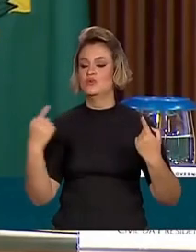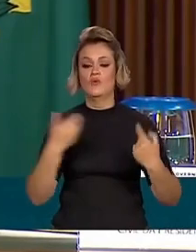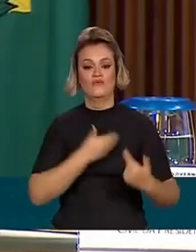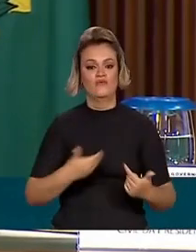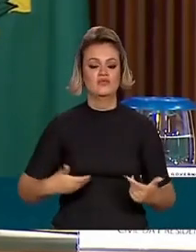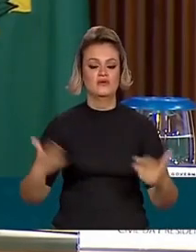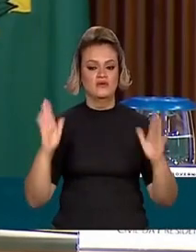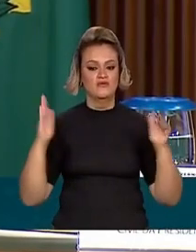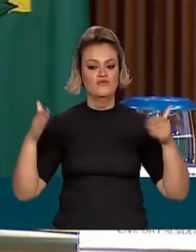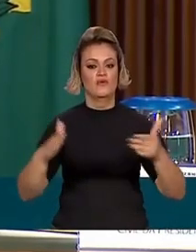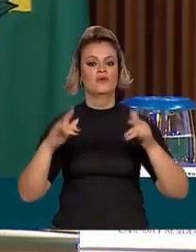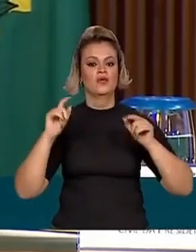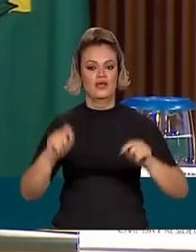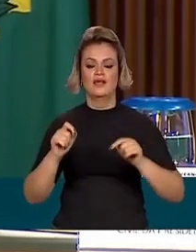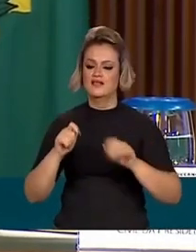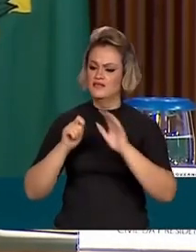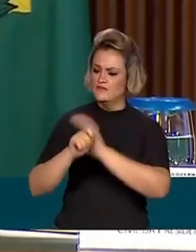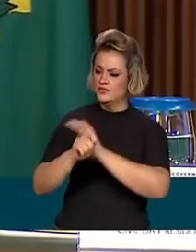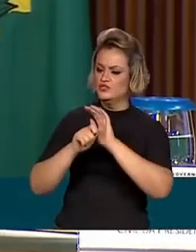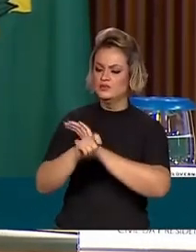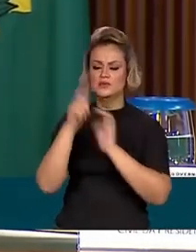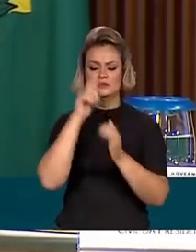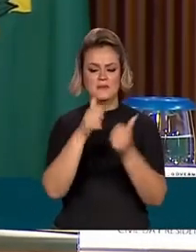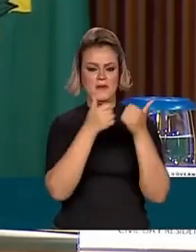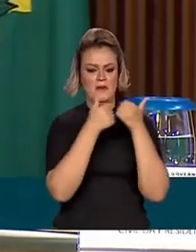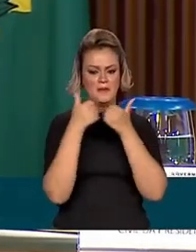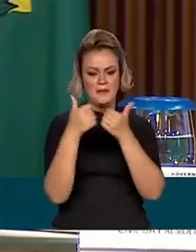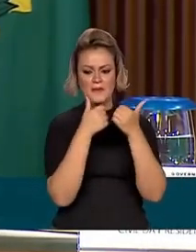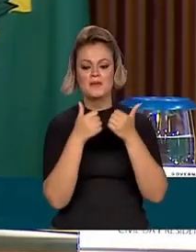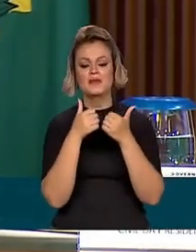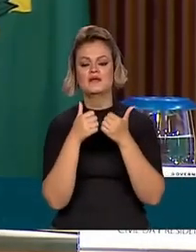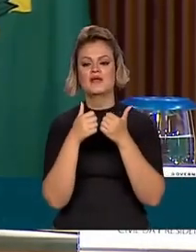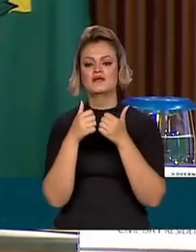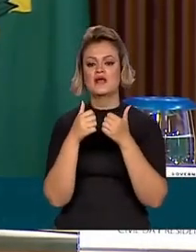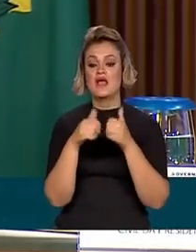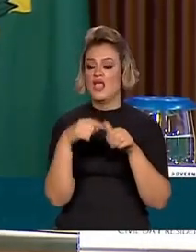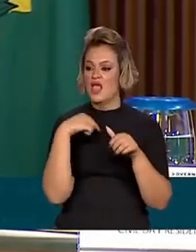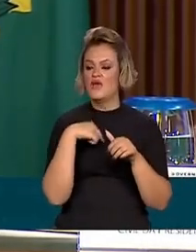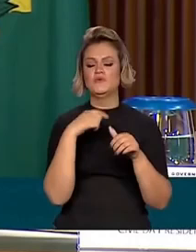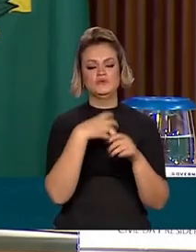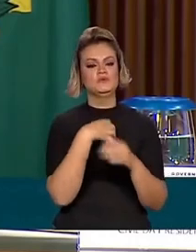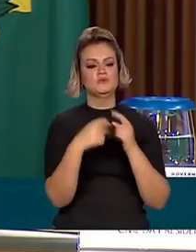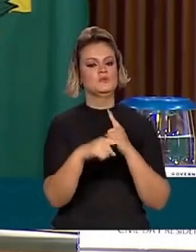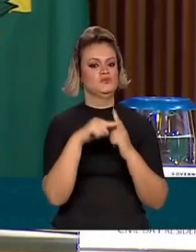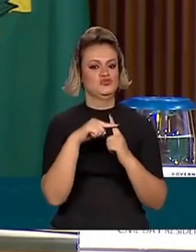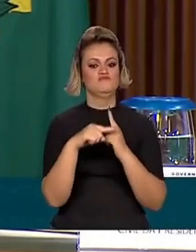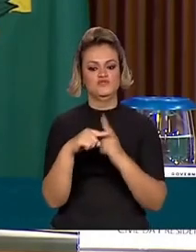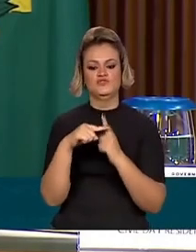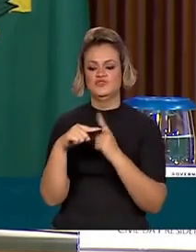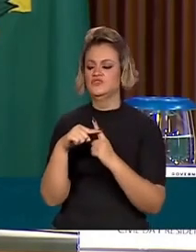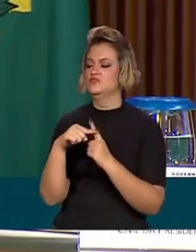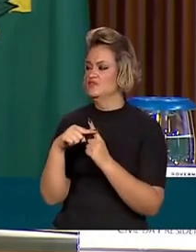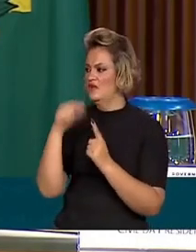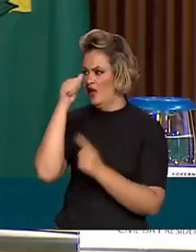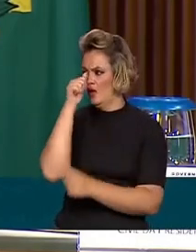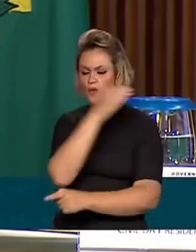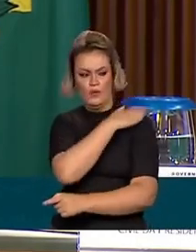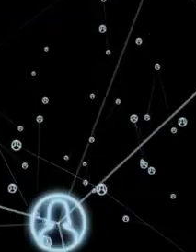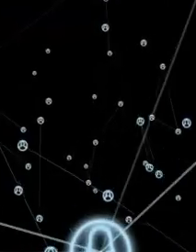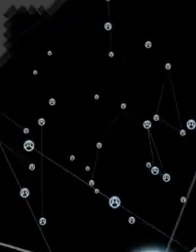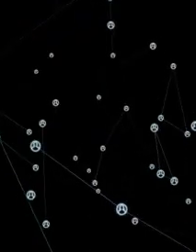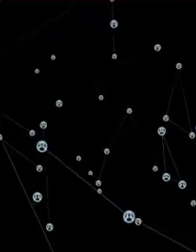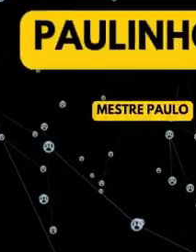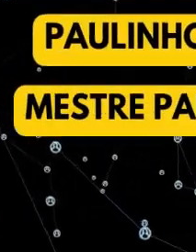governo agora tem que ser fazer os investimentos, criar condições. Eu estou muito otimista, Rui e Haddad e companheiros,